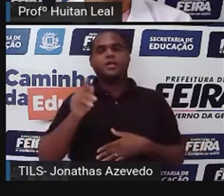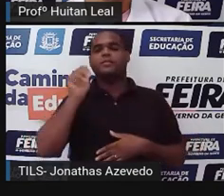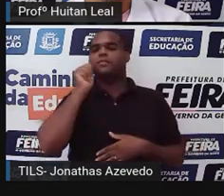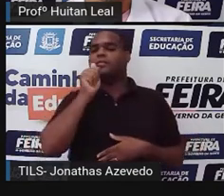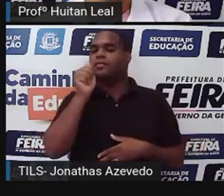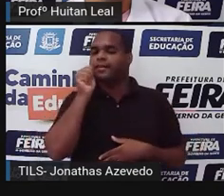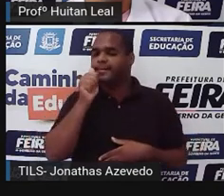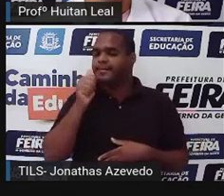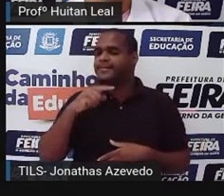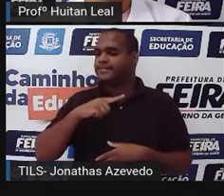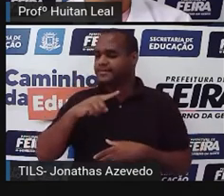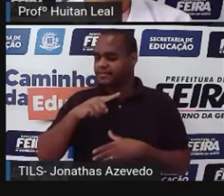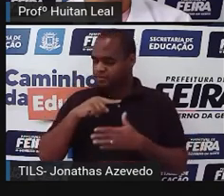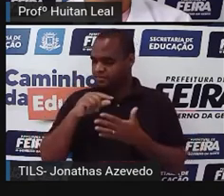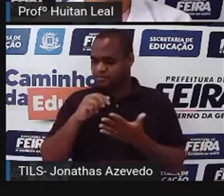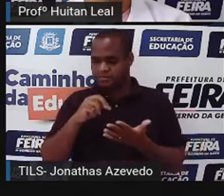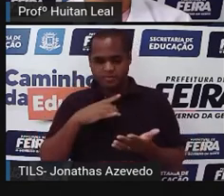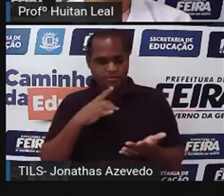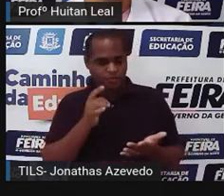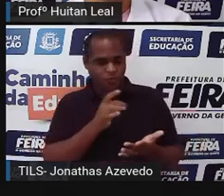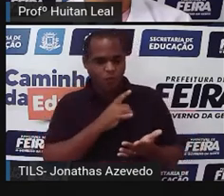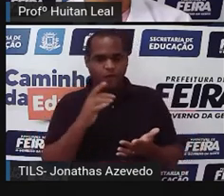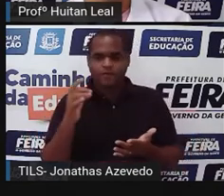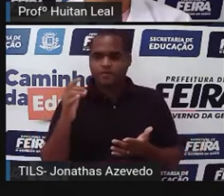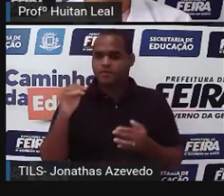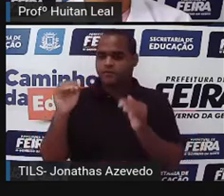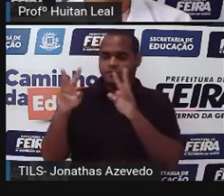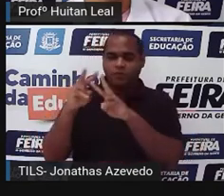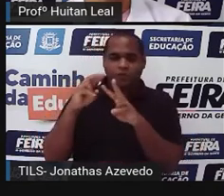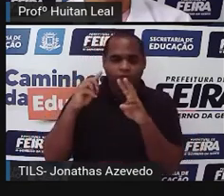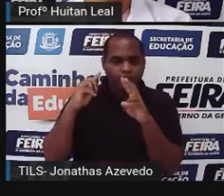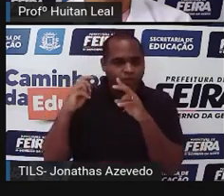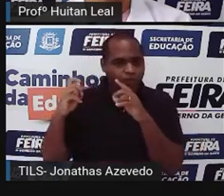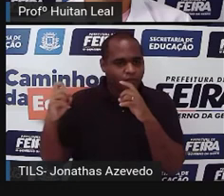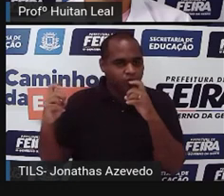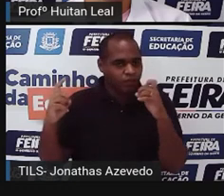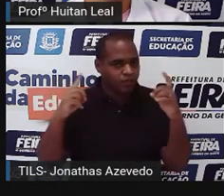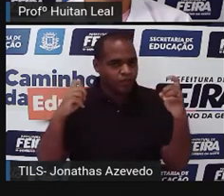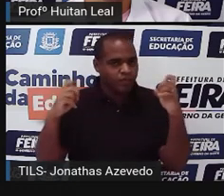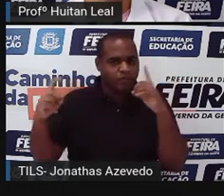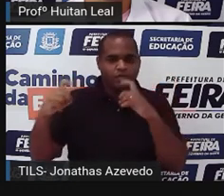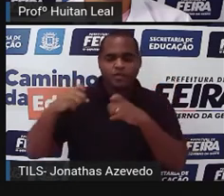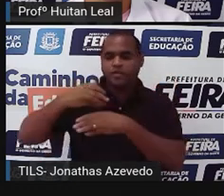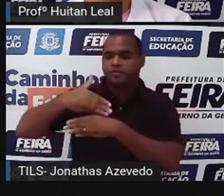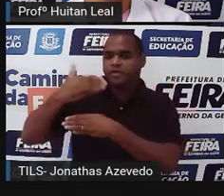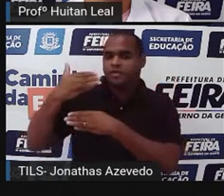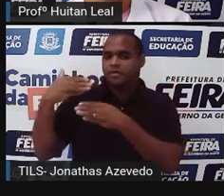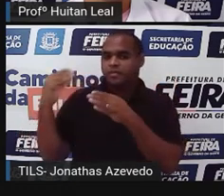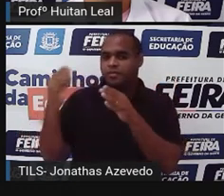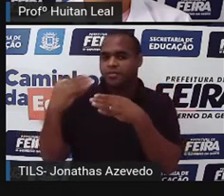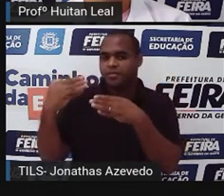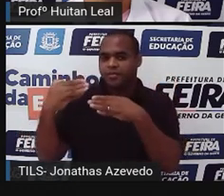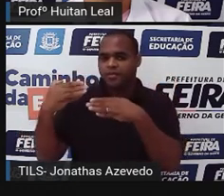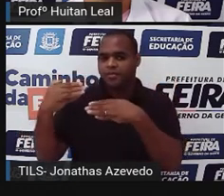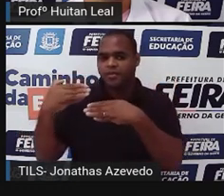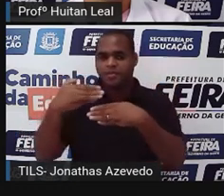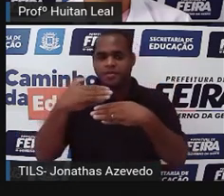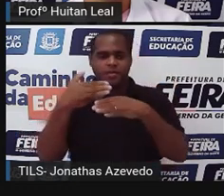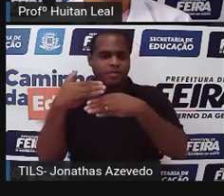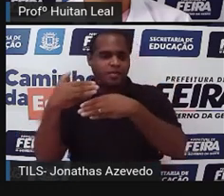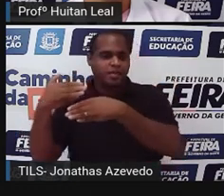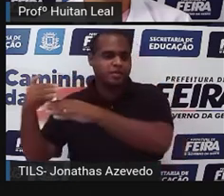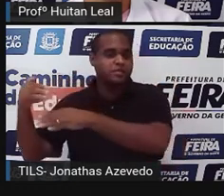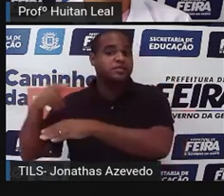sobressaltada. O vento zumbia misteriosamente nas janelas, sacudindo-as. E de fora